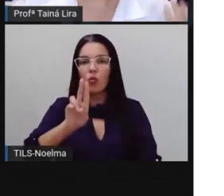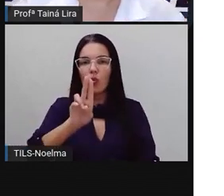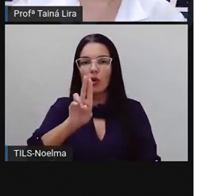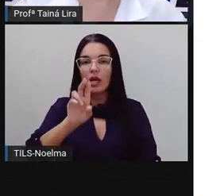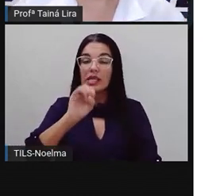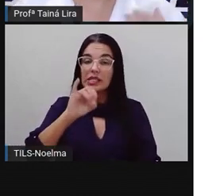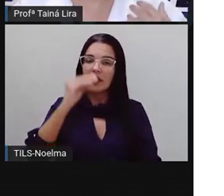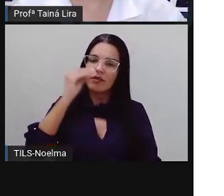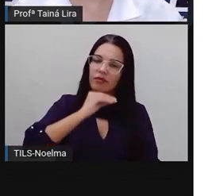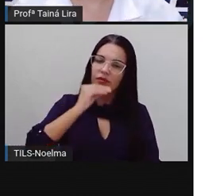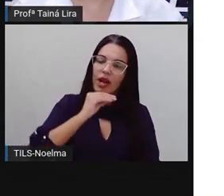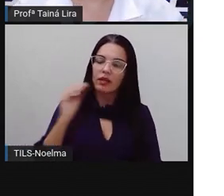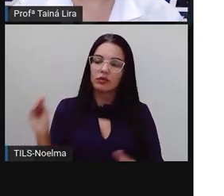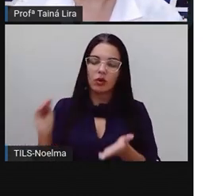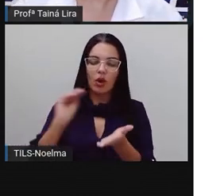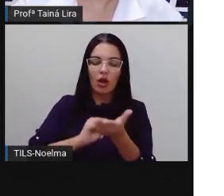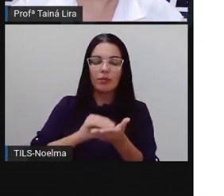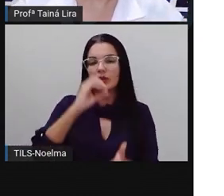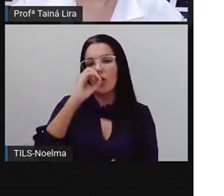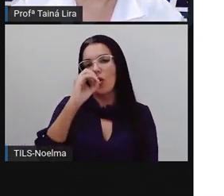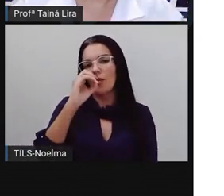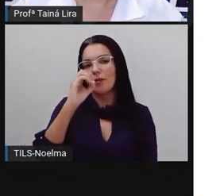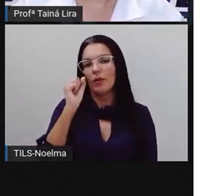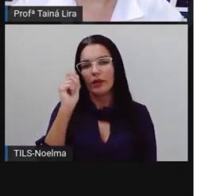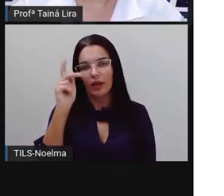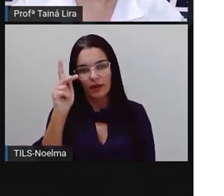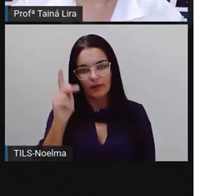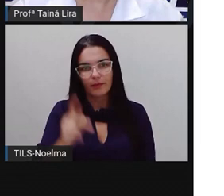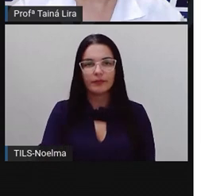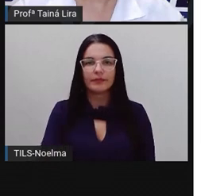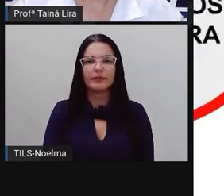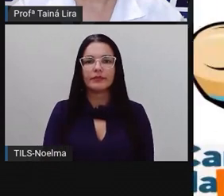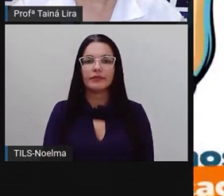for mais fraco, colocamos a letra O, tá certo?